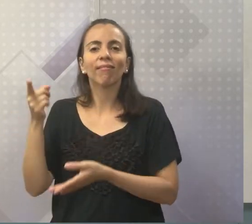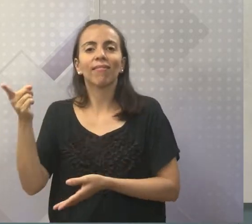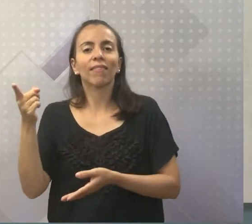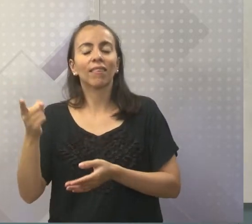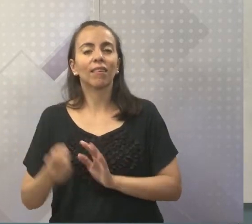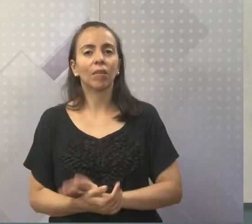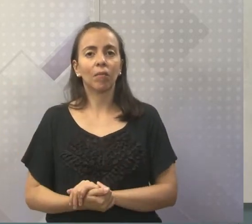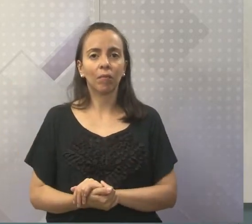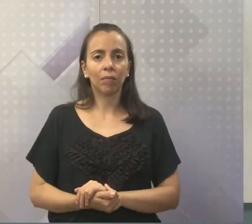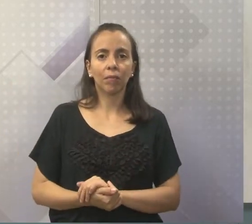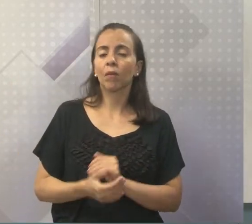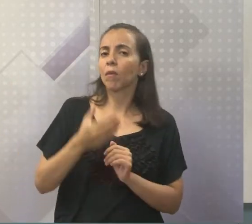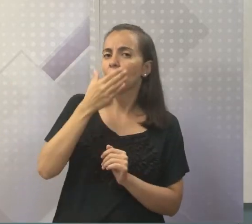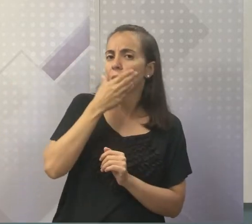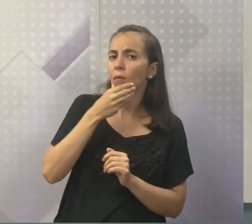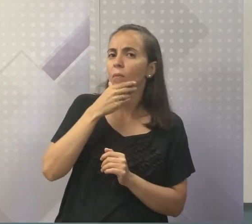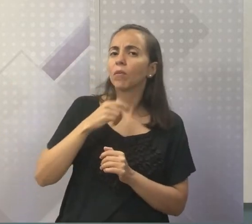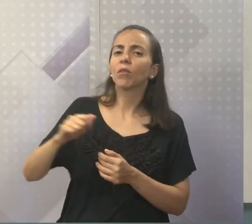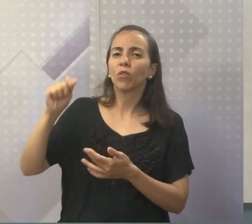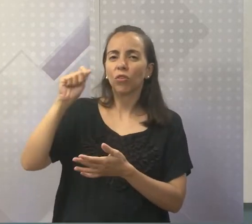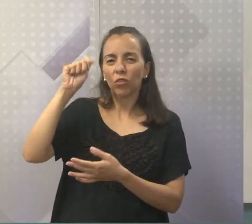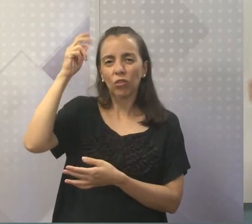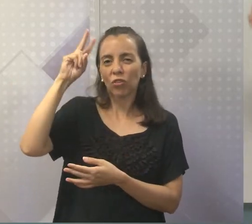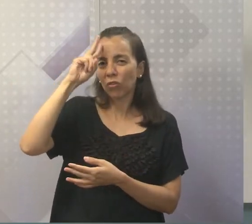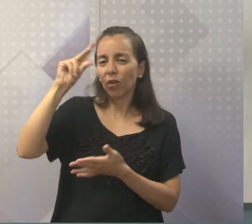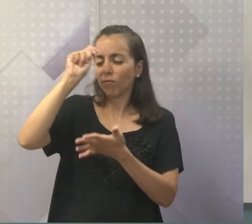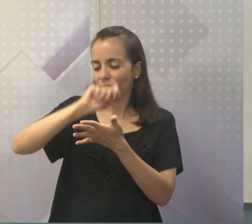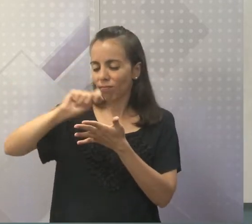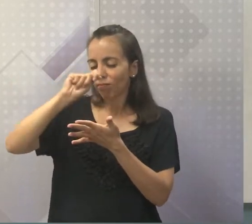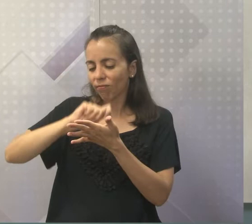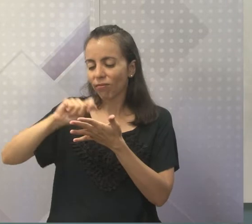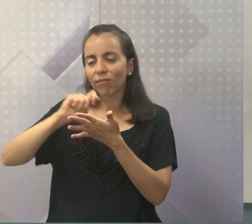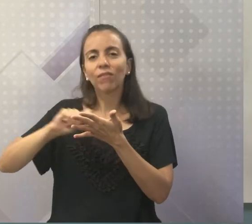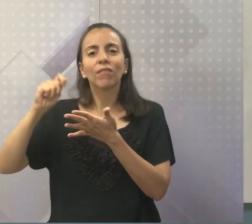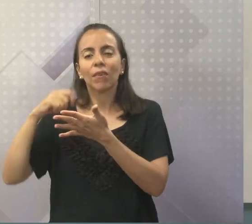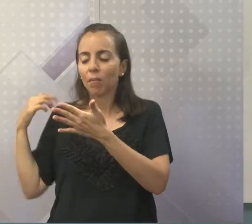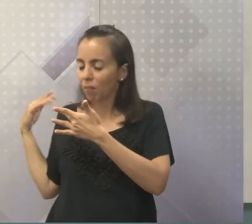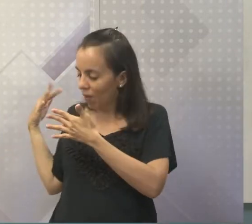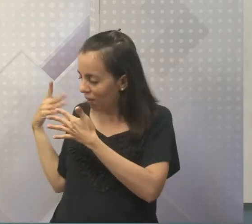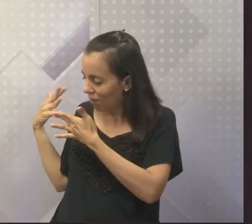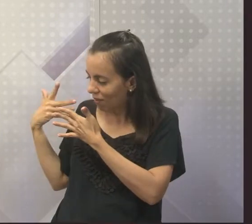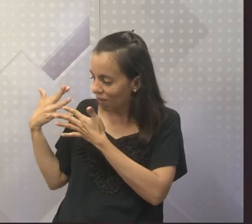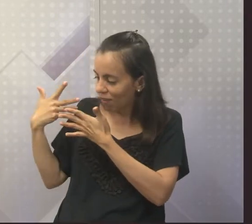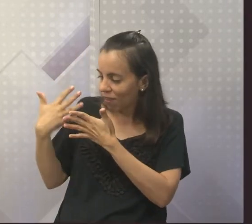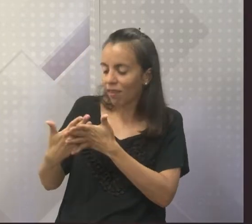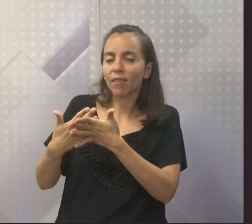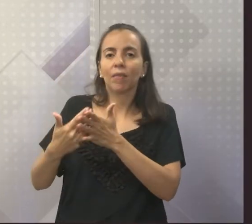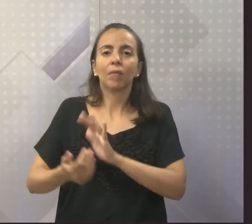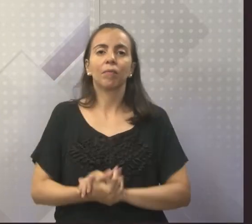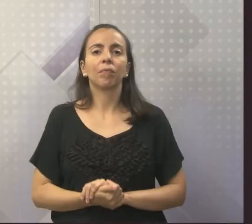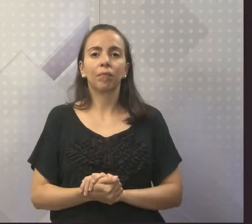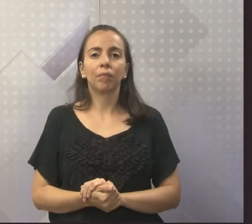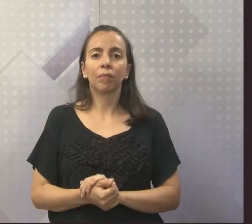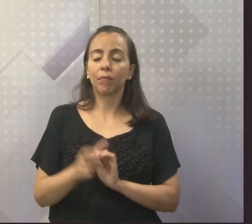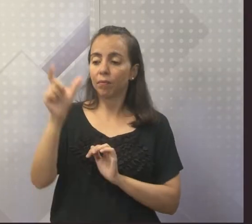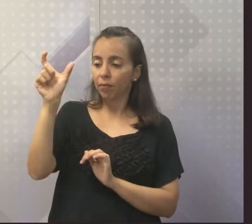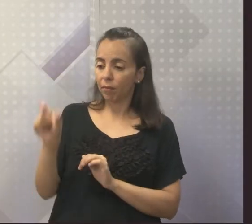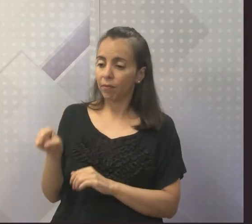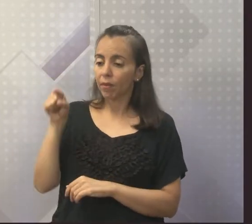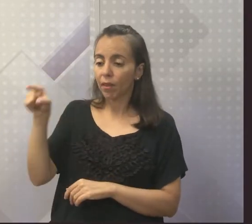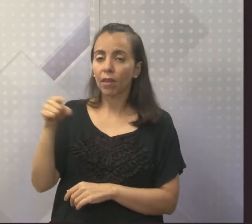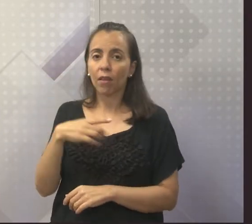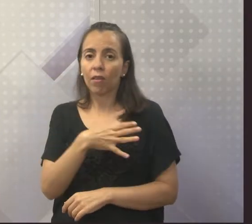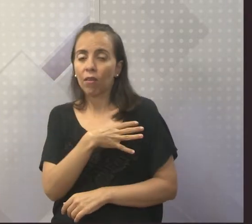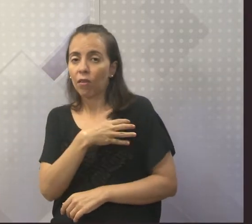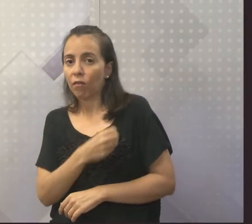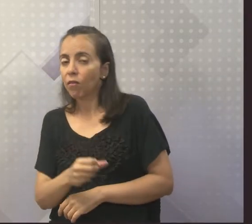foram homens que fizeram história, né? Foram negros que fizeram história. Filho de um escrava com um